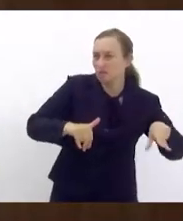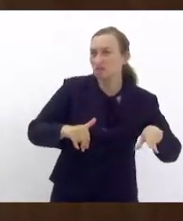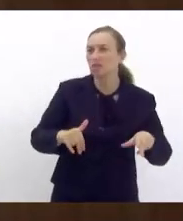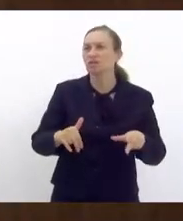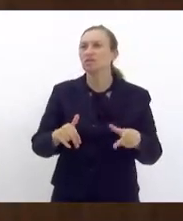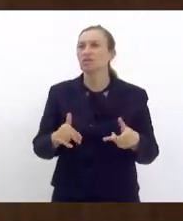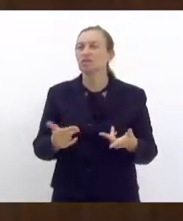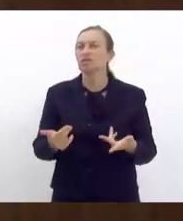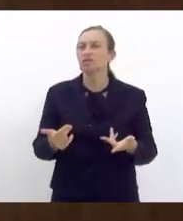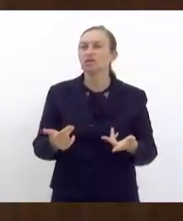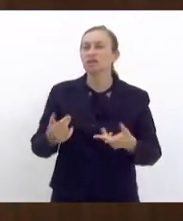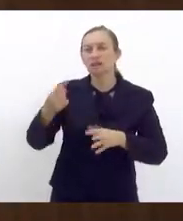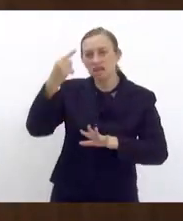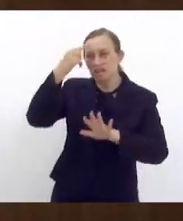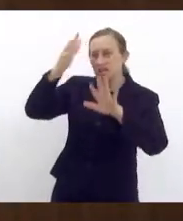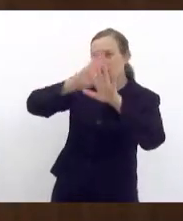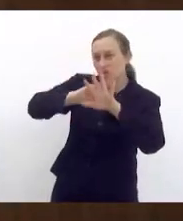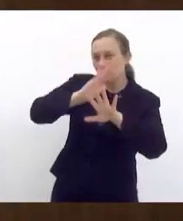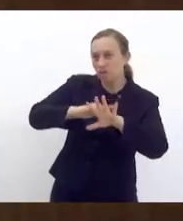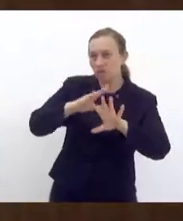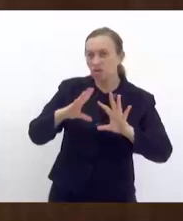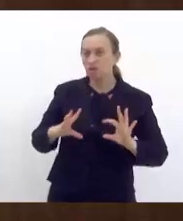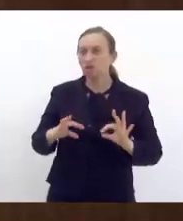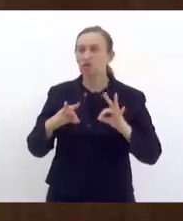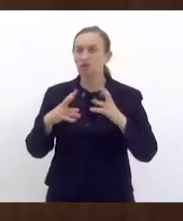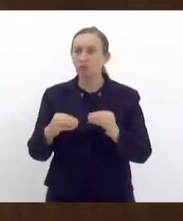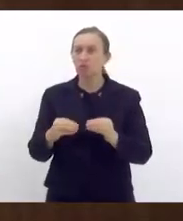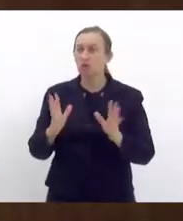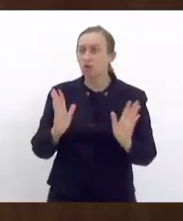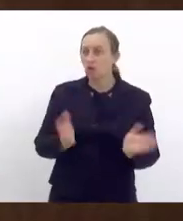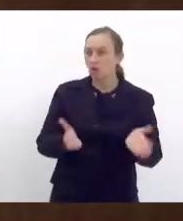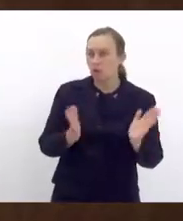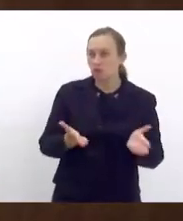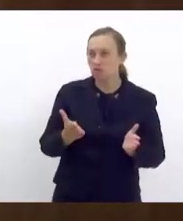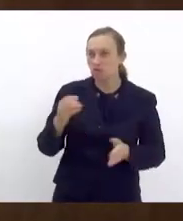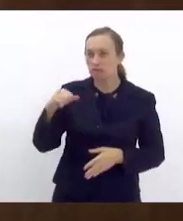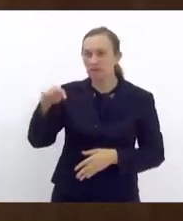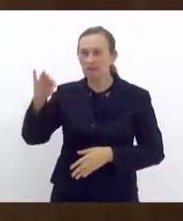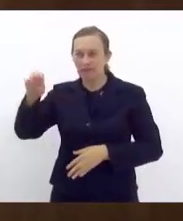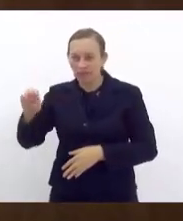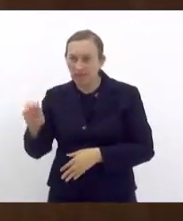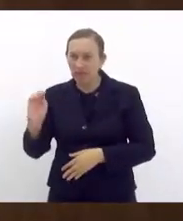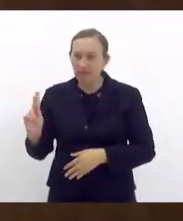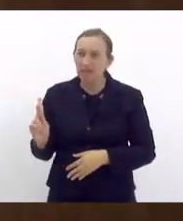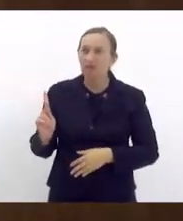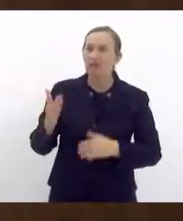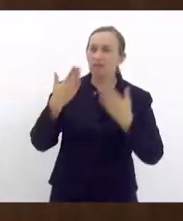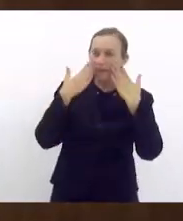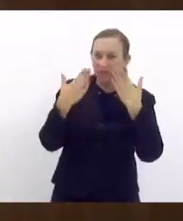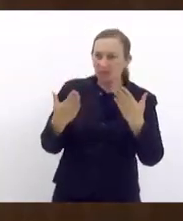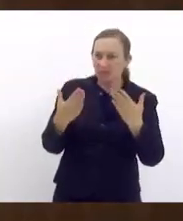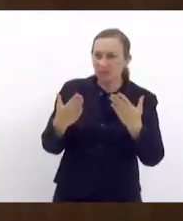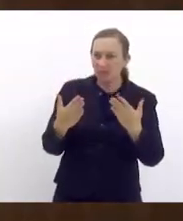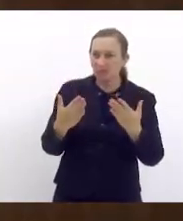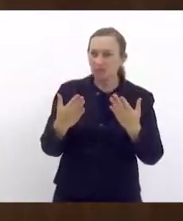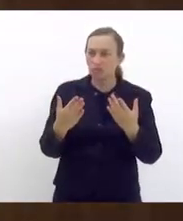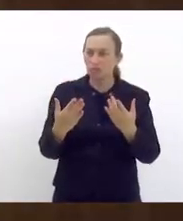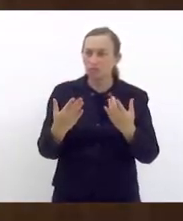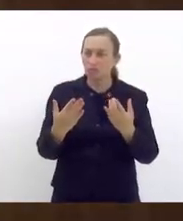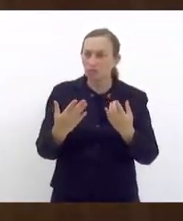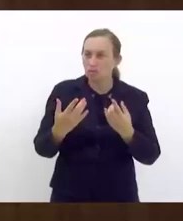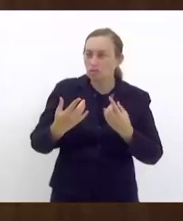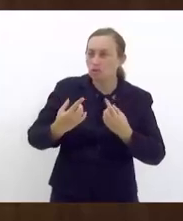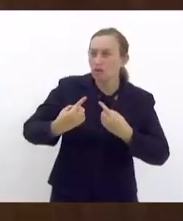de congregação ideológica, enfim, as big techs hoje, elas têm se apresentado concretamente como uma ameaça